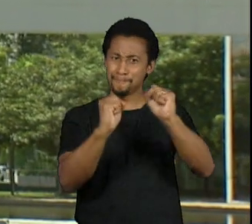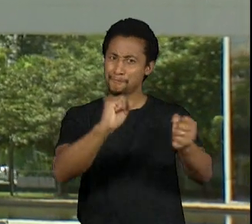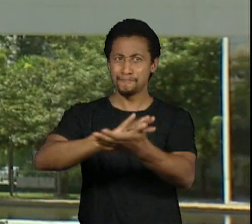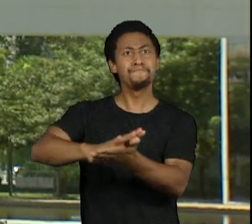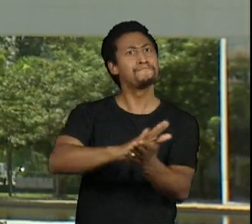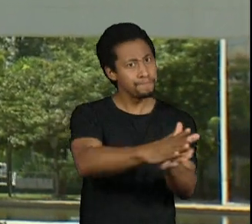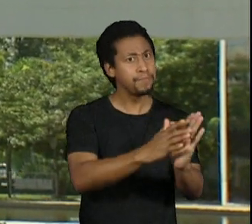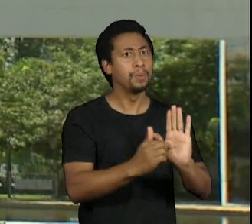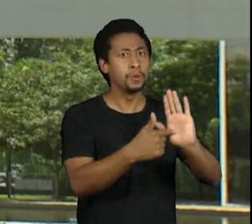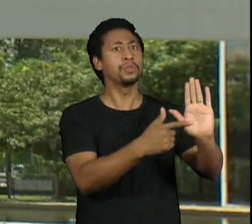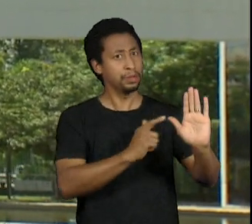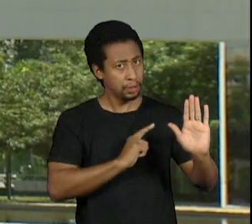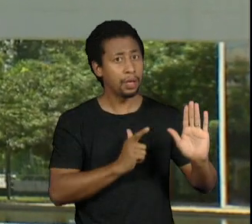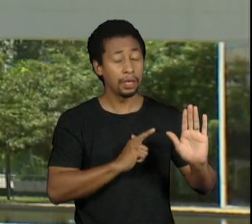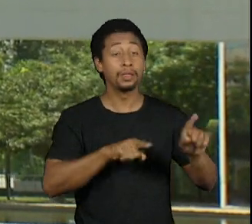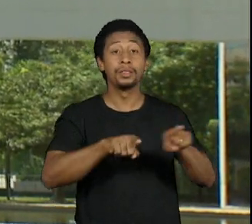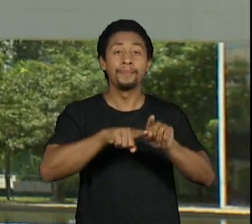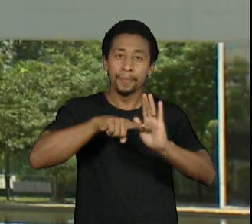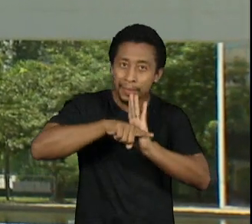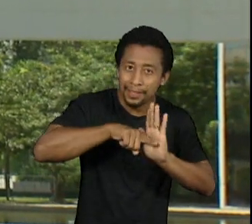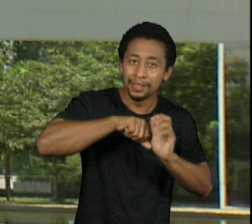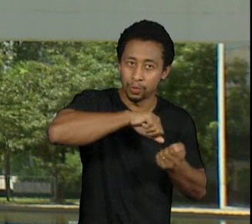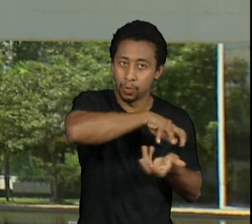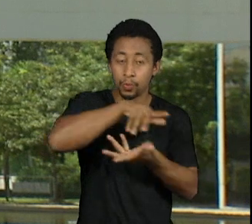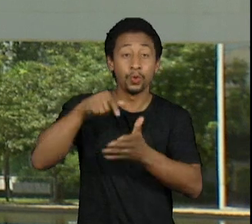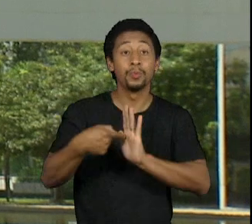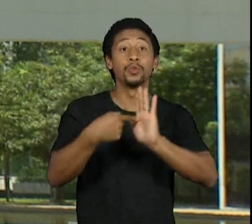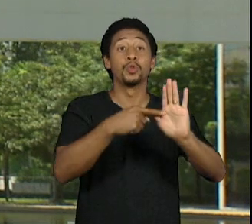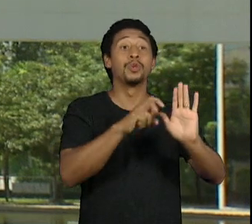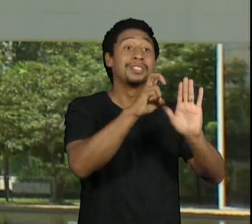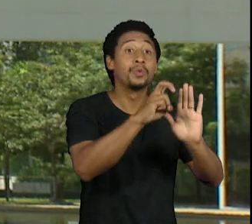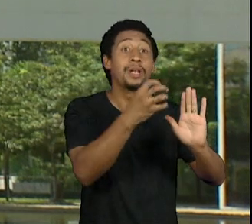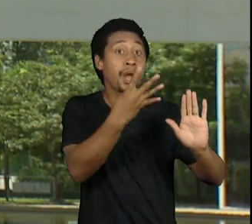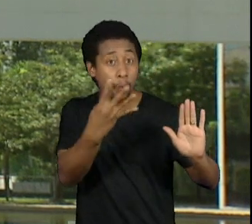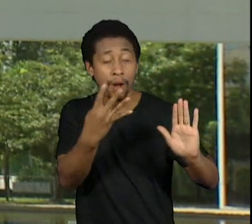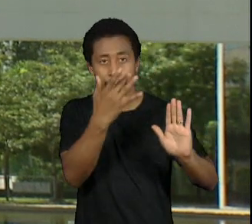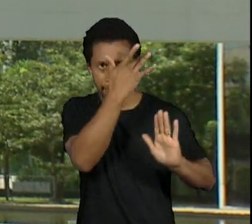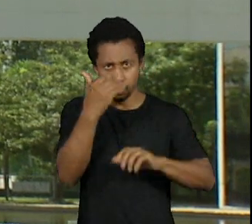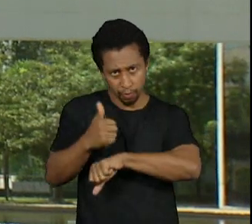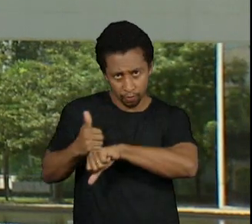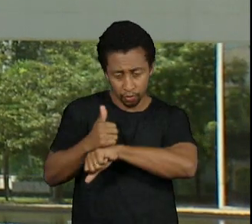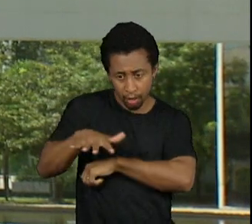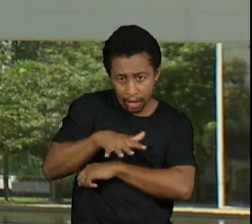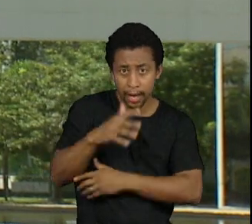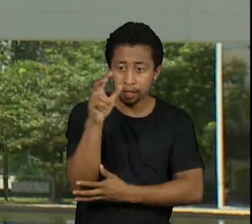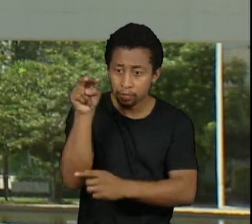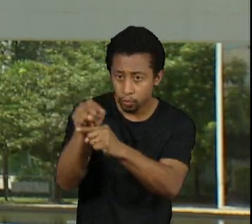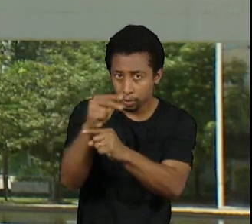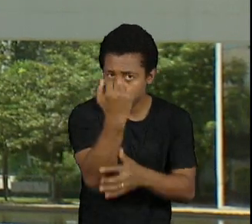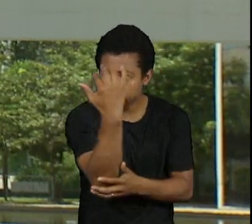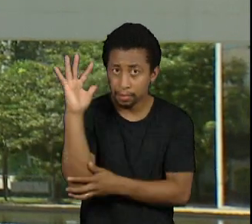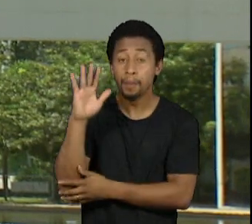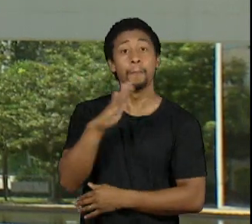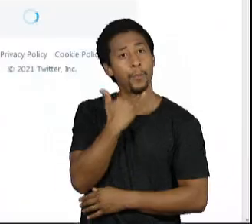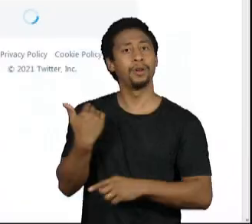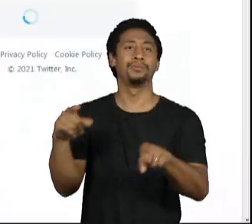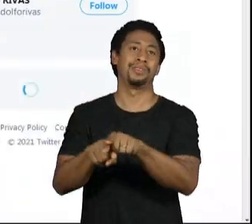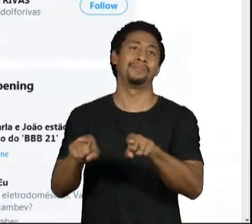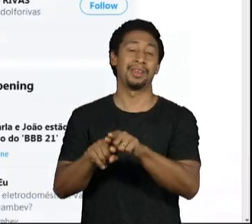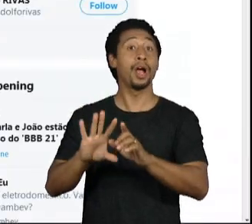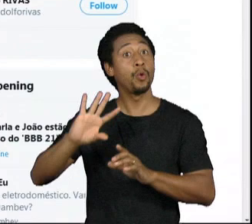o Global Witness, 64 ambientalistas perderam a vida. As ameaças chegaram também até Francisco.